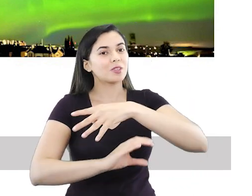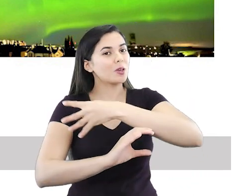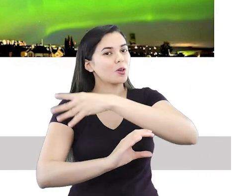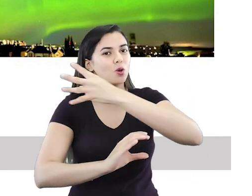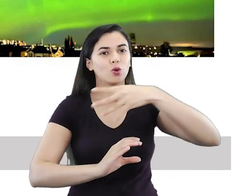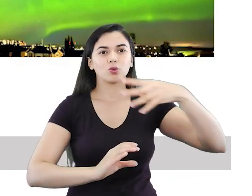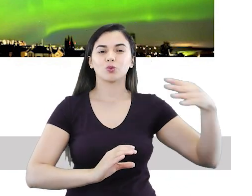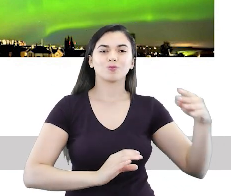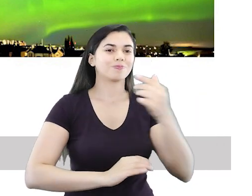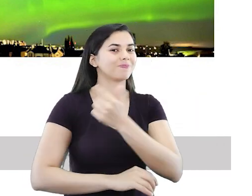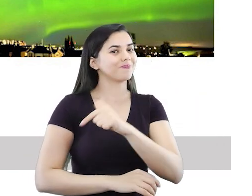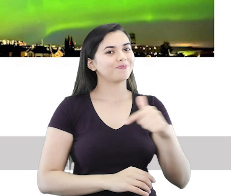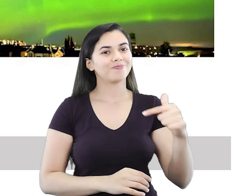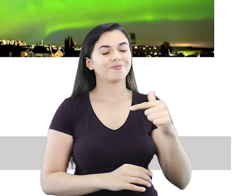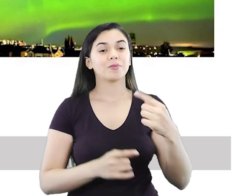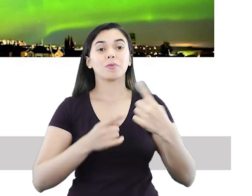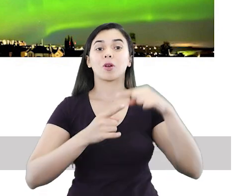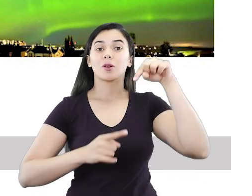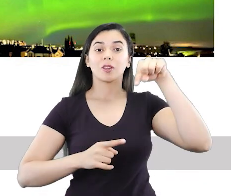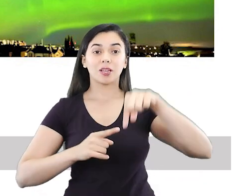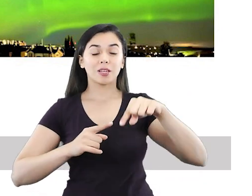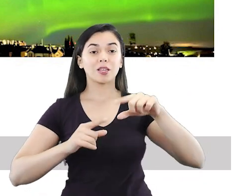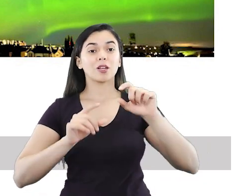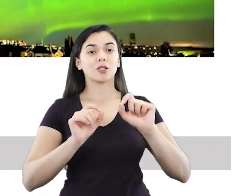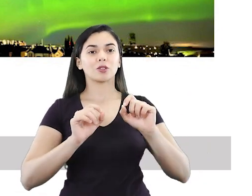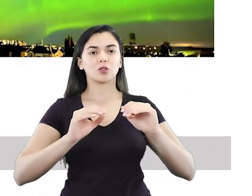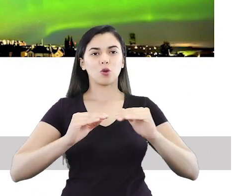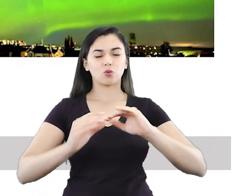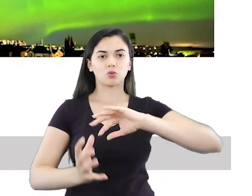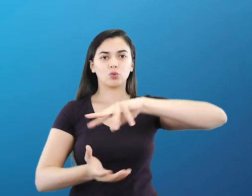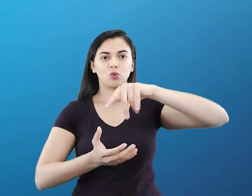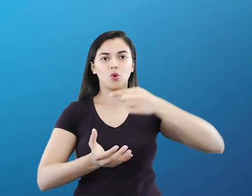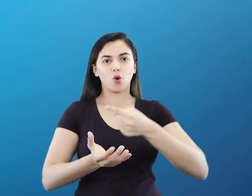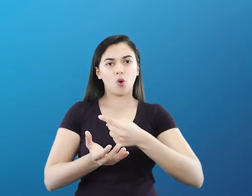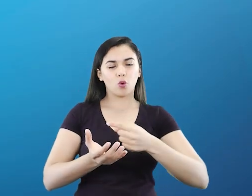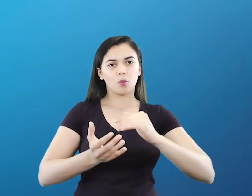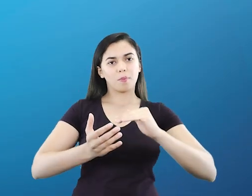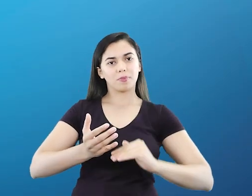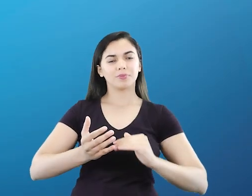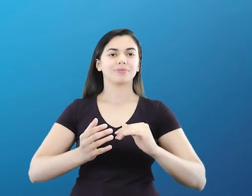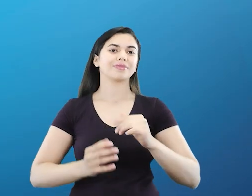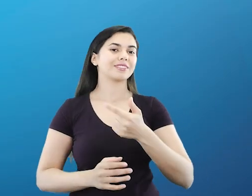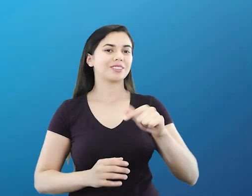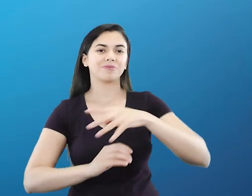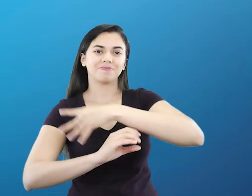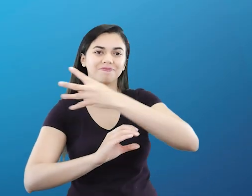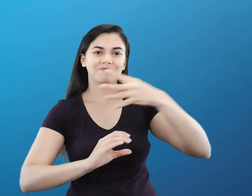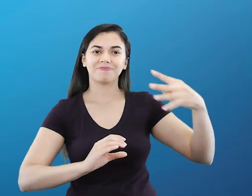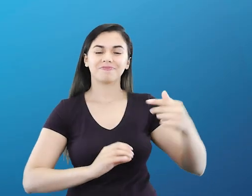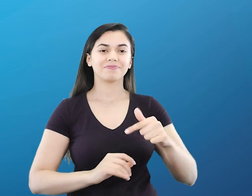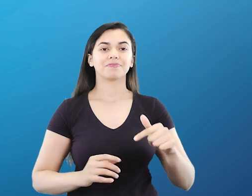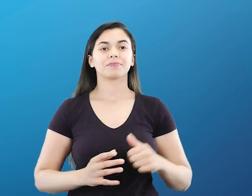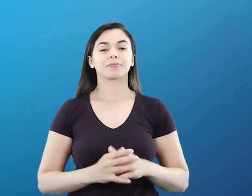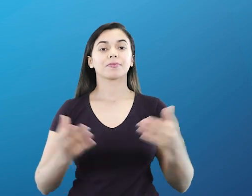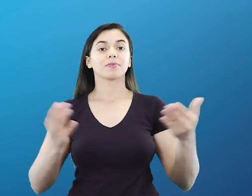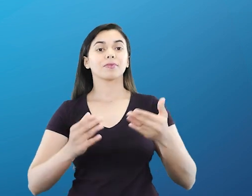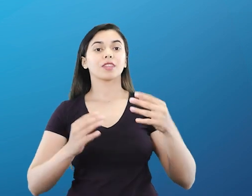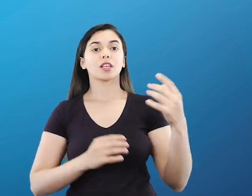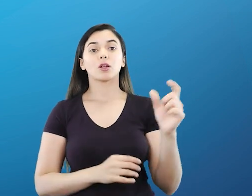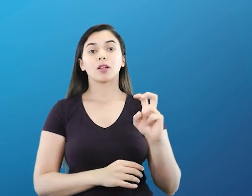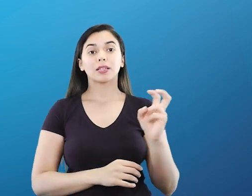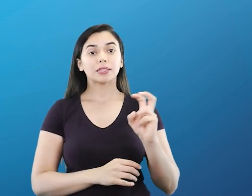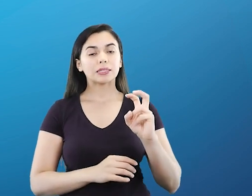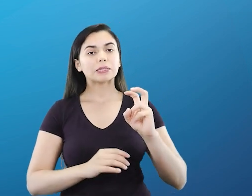temos a ocorrência desse fenômeno, porque estamos situados na porção média do globo. Exosfera, nós temos aqui a última camada.